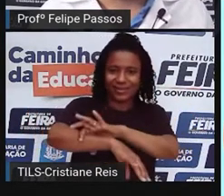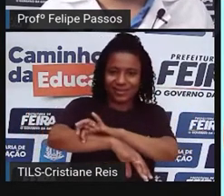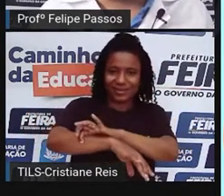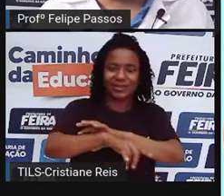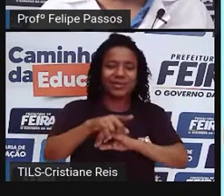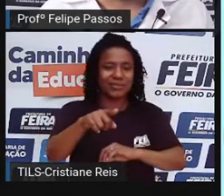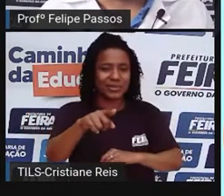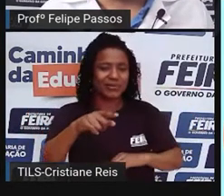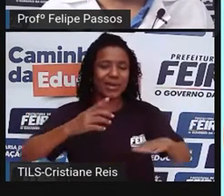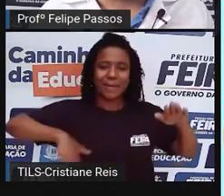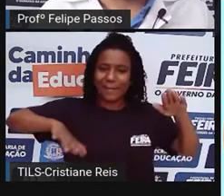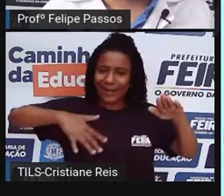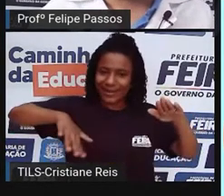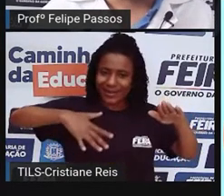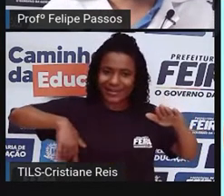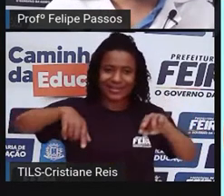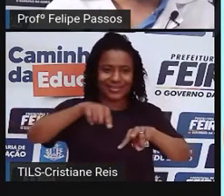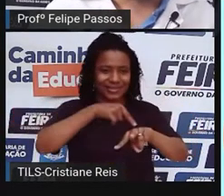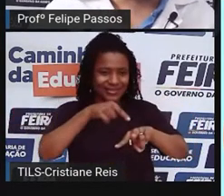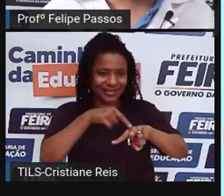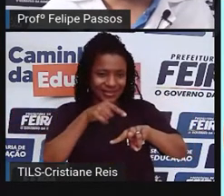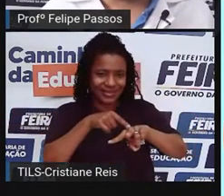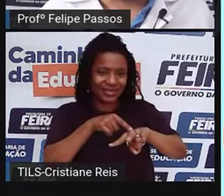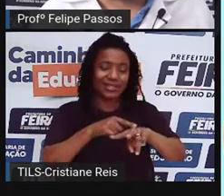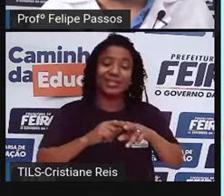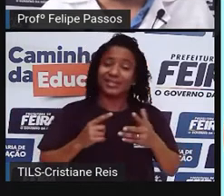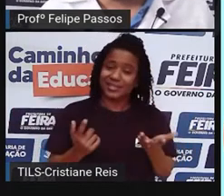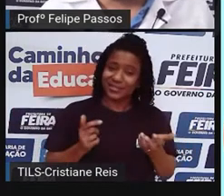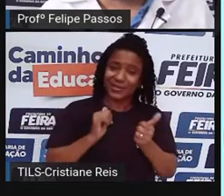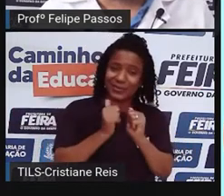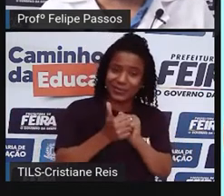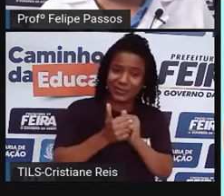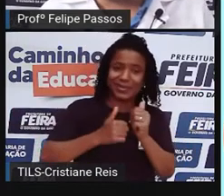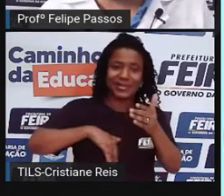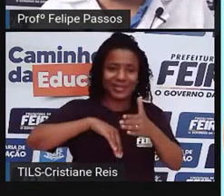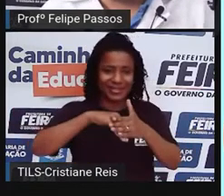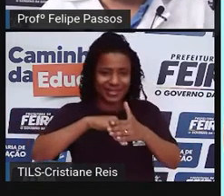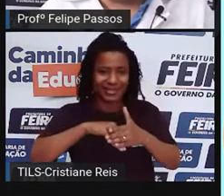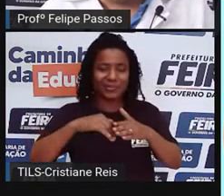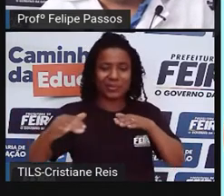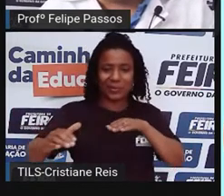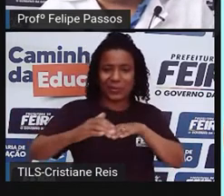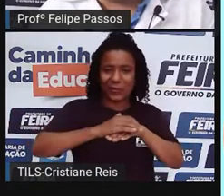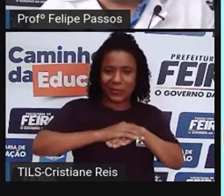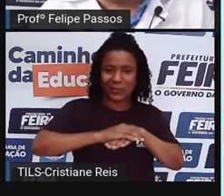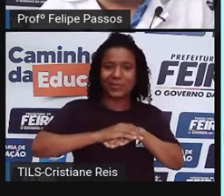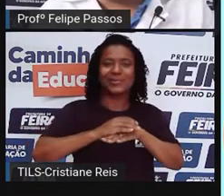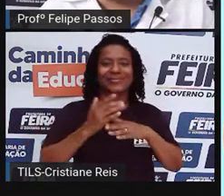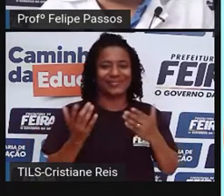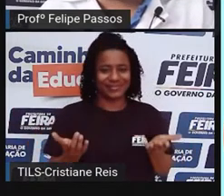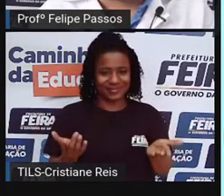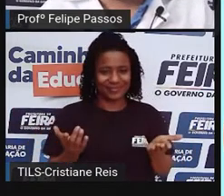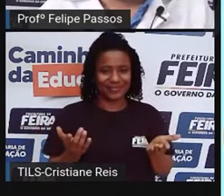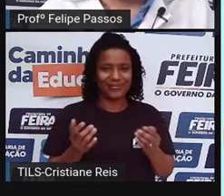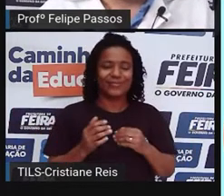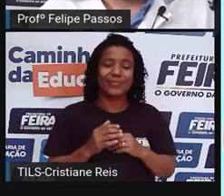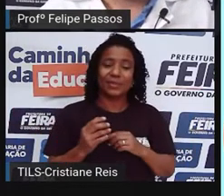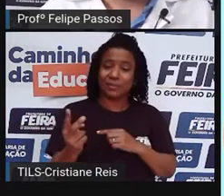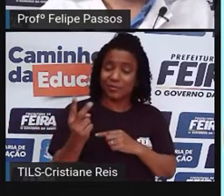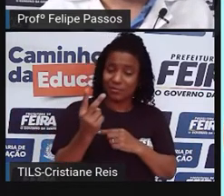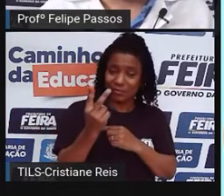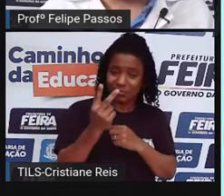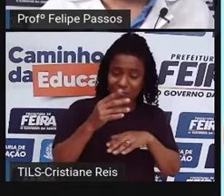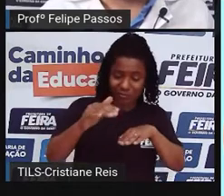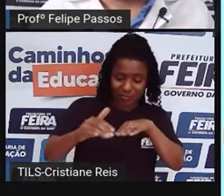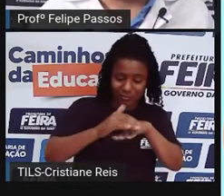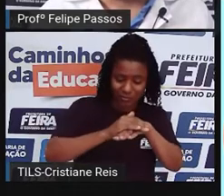sandália de borracha. Se vai jogar futebol, tem a chuteira, enfim. Os calçados surgem a princípio só para proteger o pé, depois